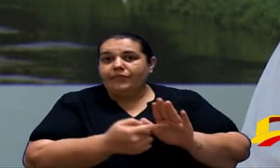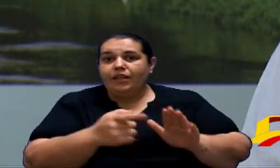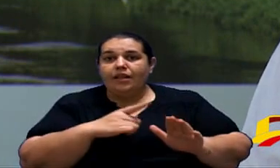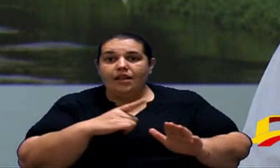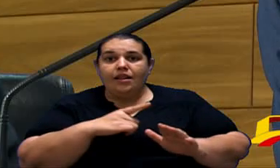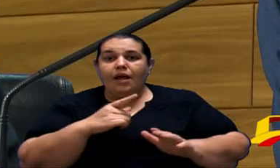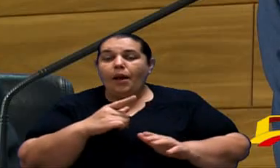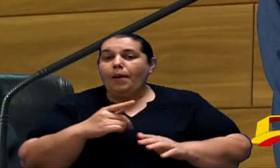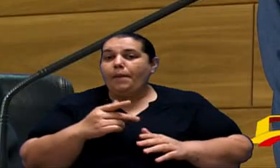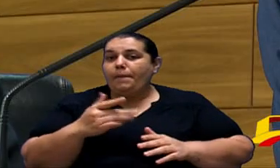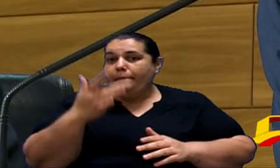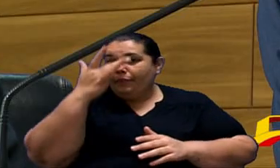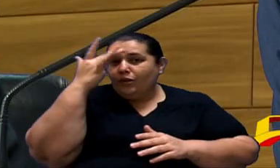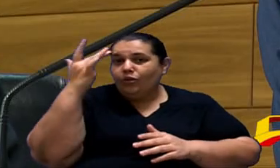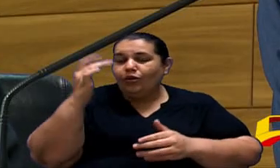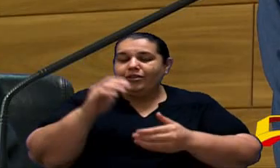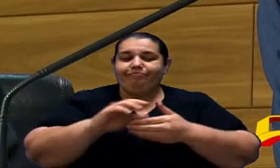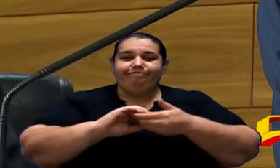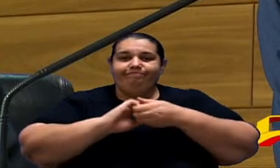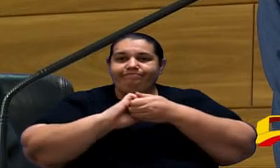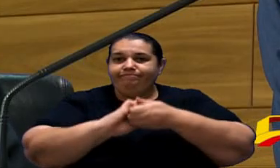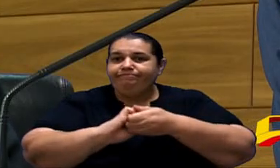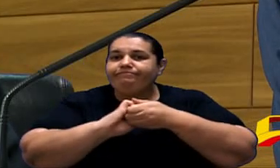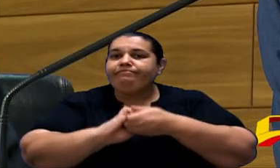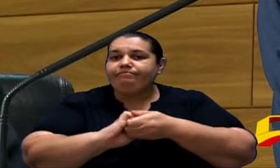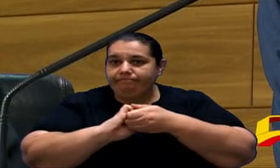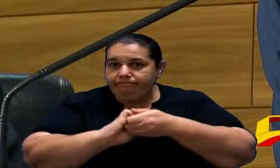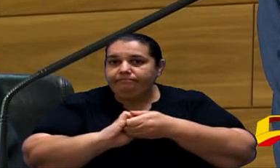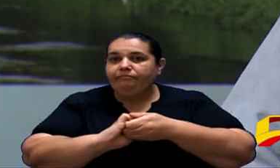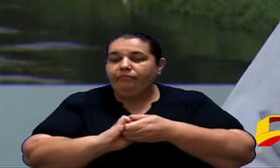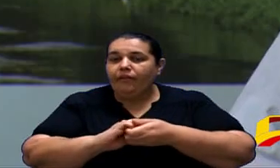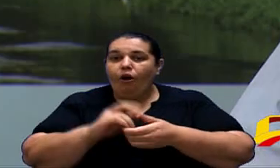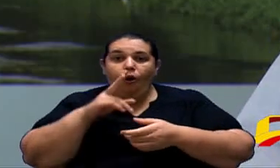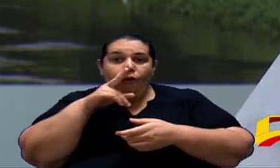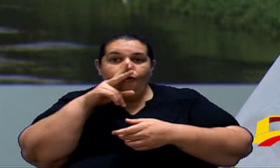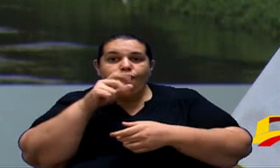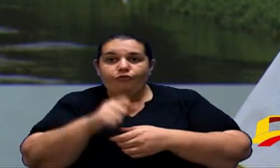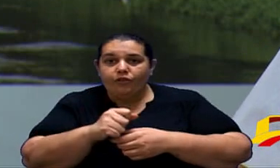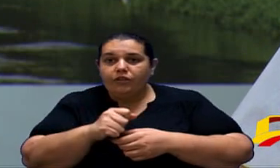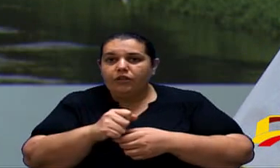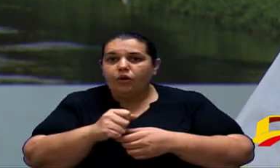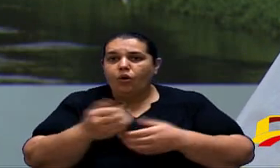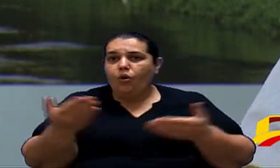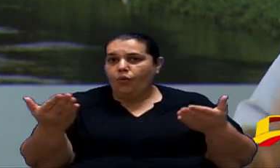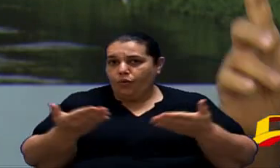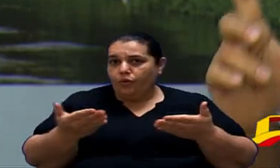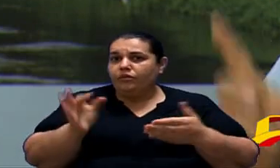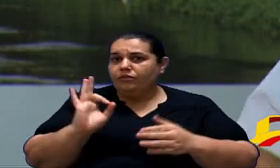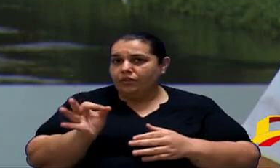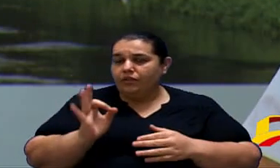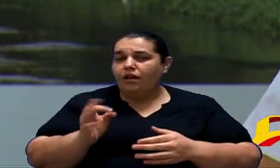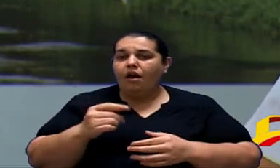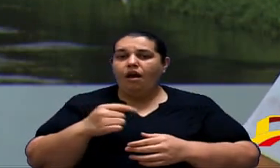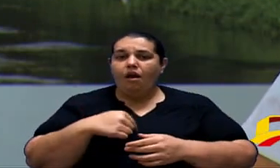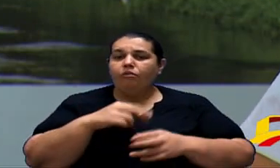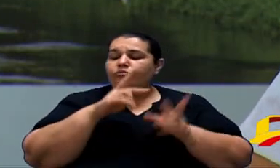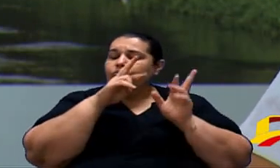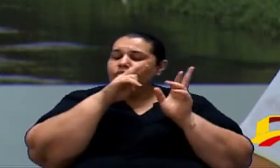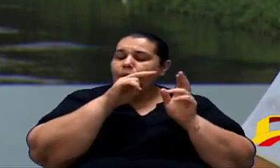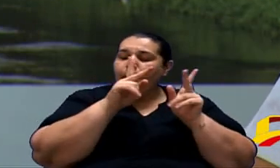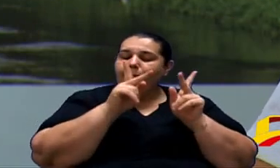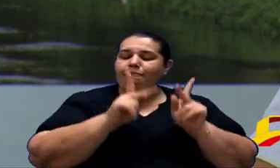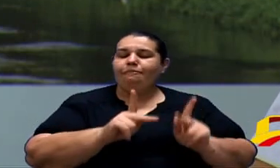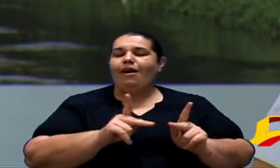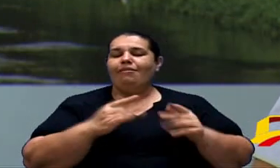que realmente nos dão a mão e que a gente fica mais forte. Hoje, com certeza, eu vou dormir mais sossegado hoje.